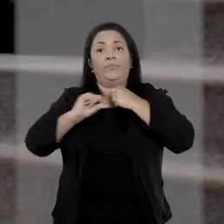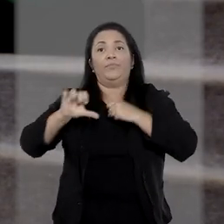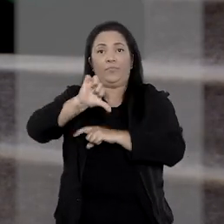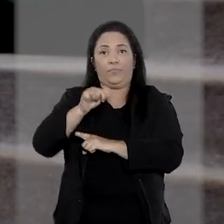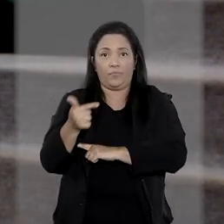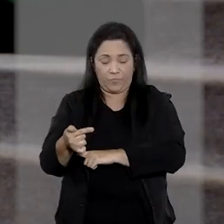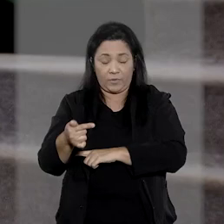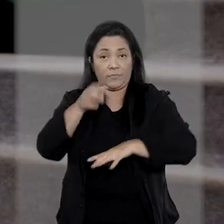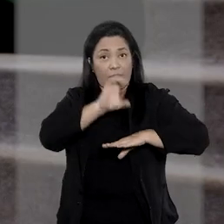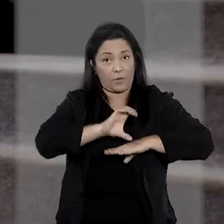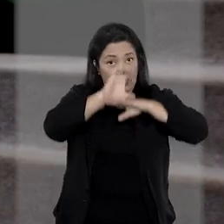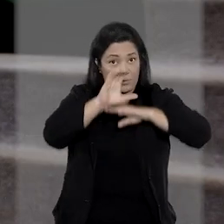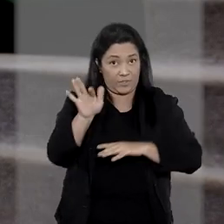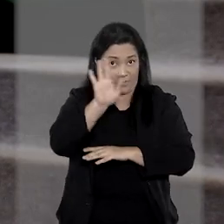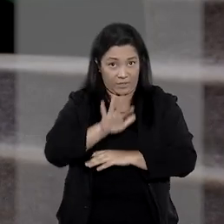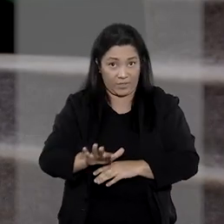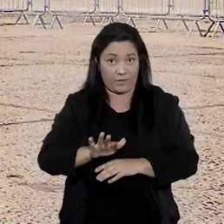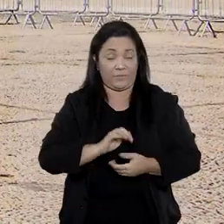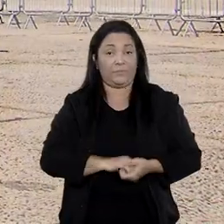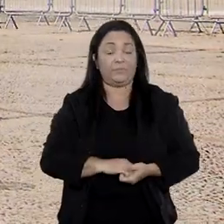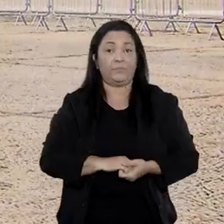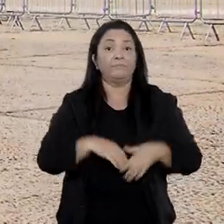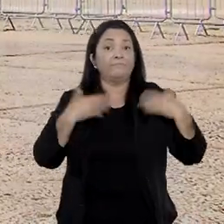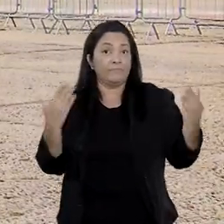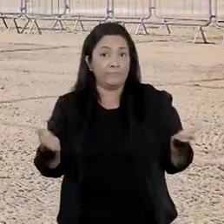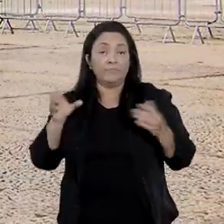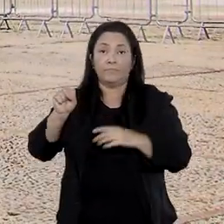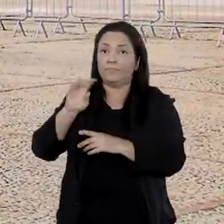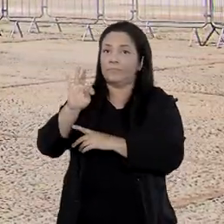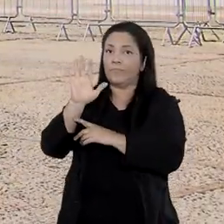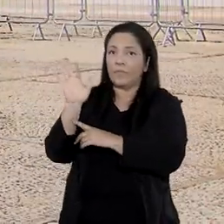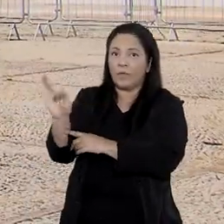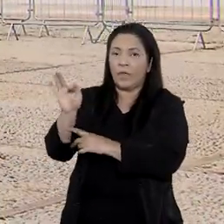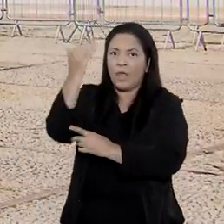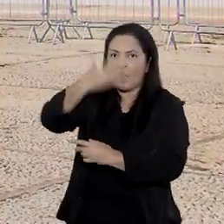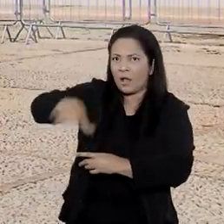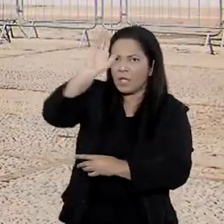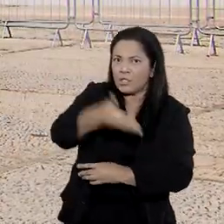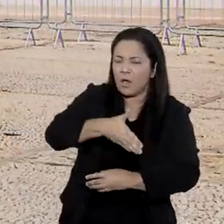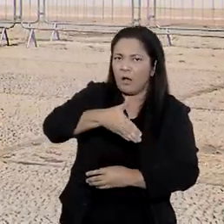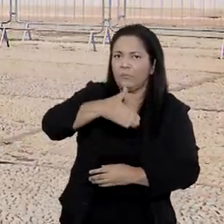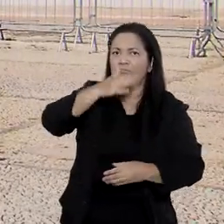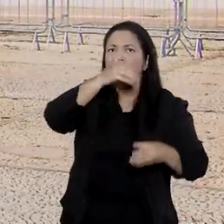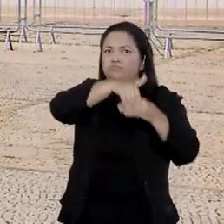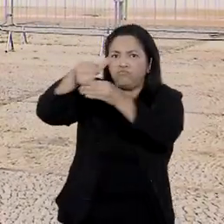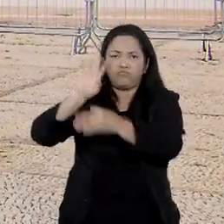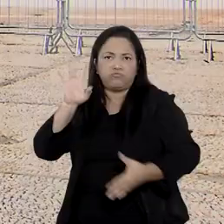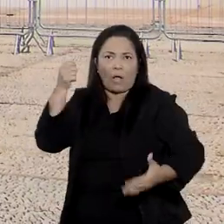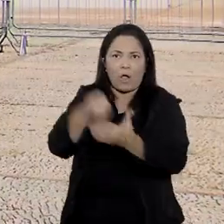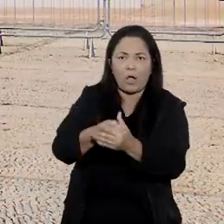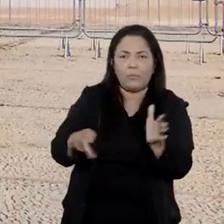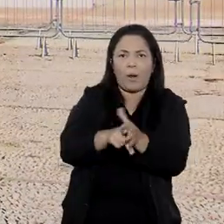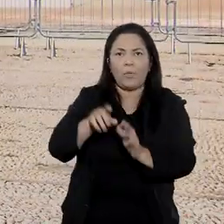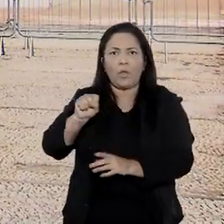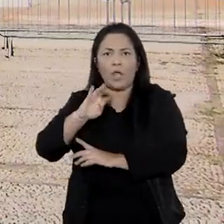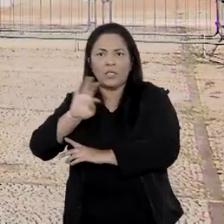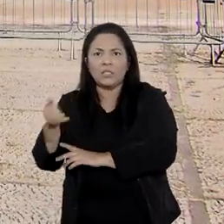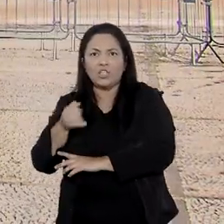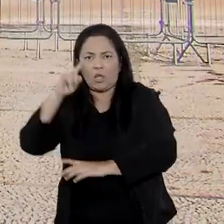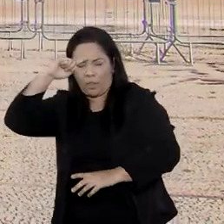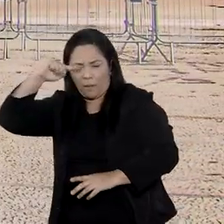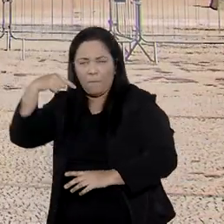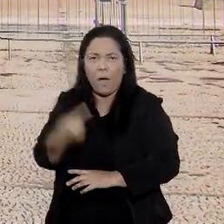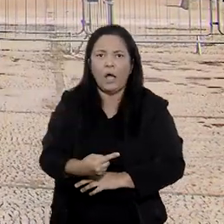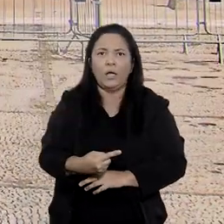97 da Constituição Federal. Assim, o STF caçou o acórdão da sexta turma do STJ e